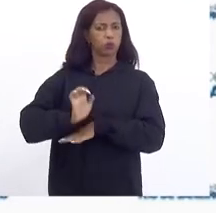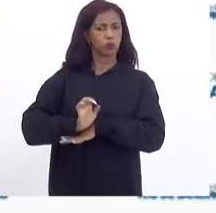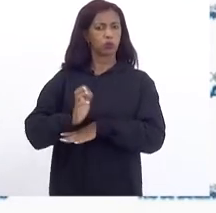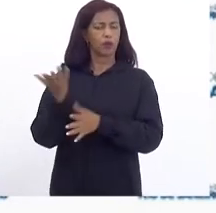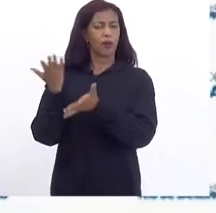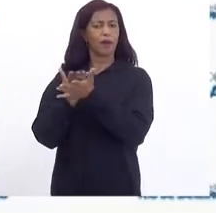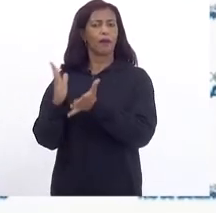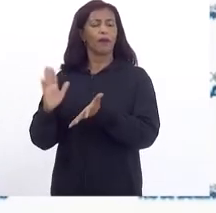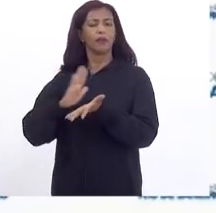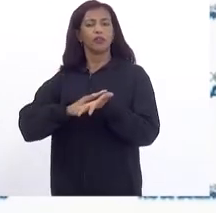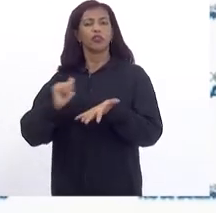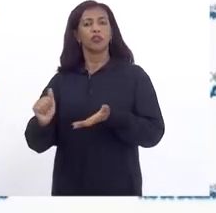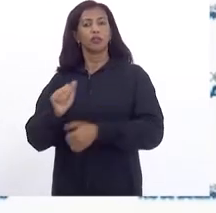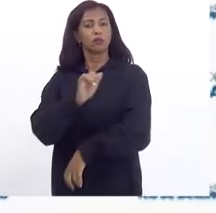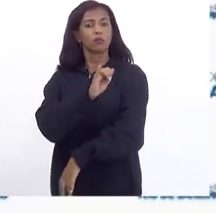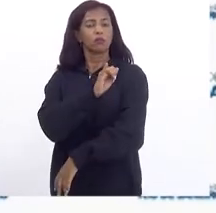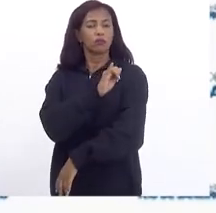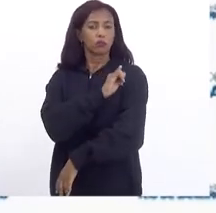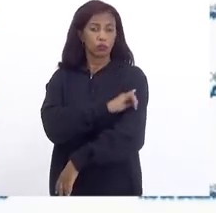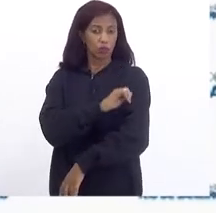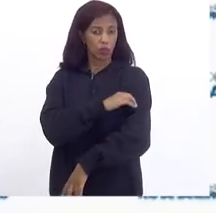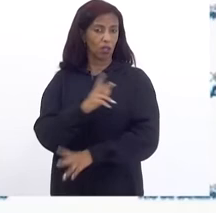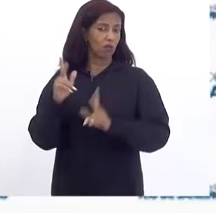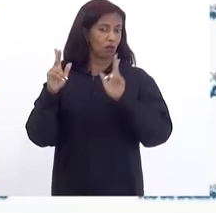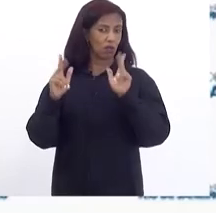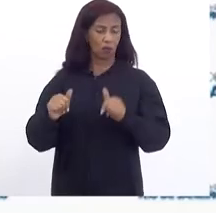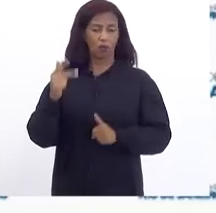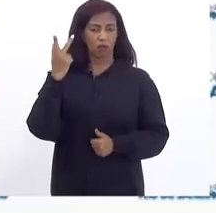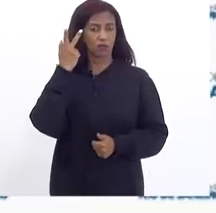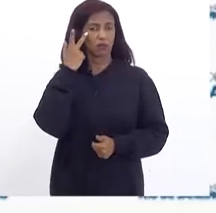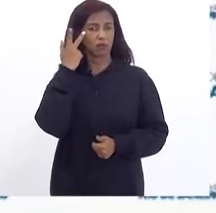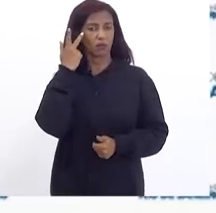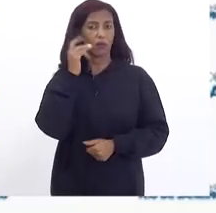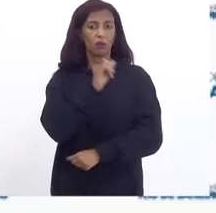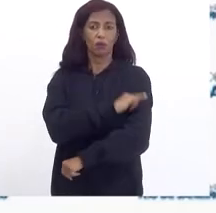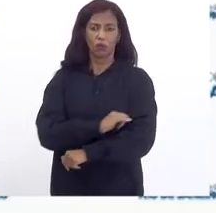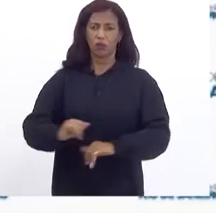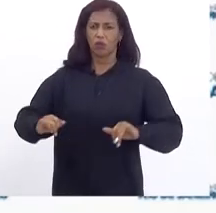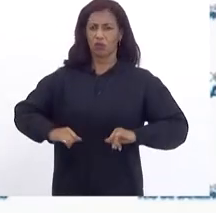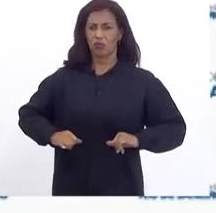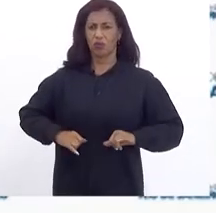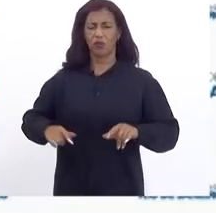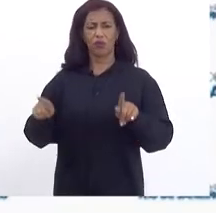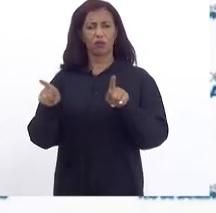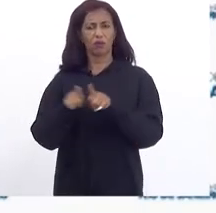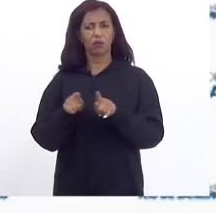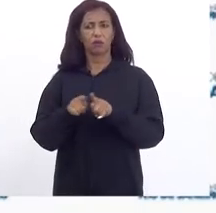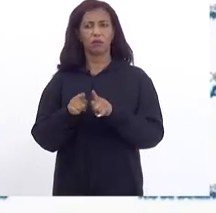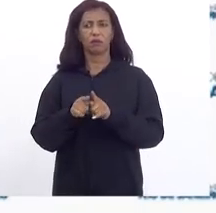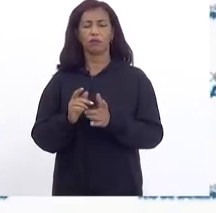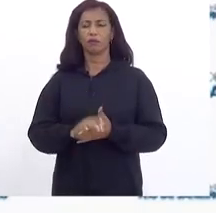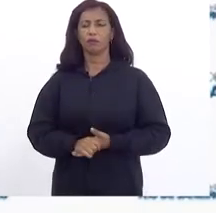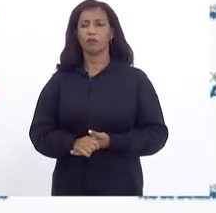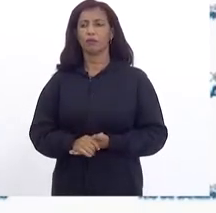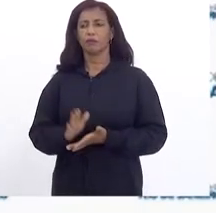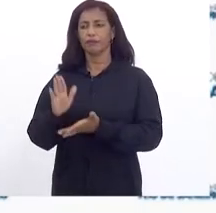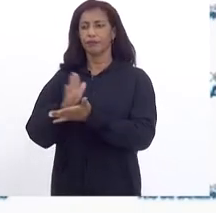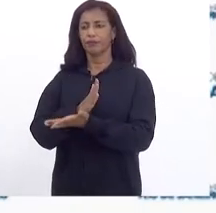acabaram Tirando do Rio de Janeiro Tiraram também De São Paulo Mas o Rio sofreu muito Com isso